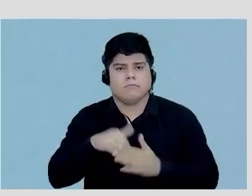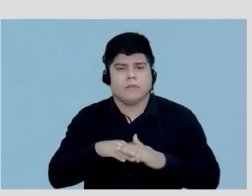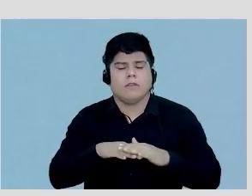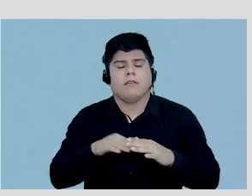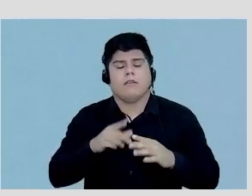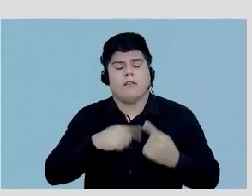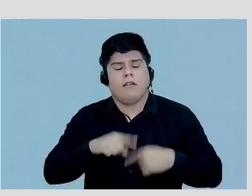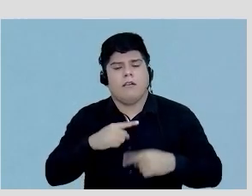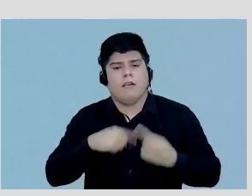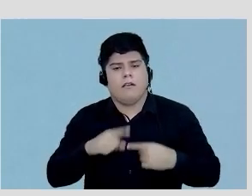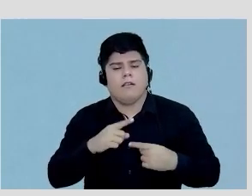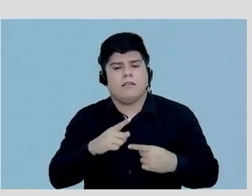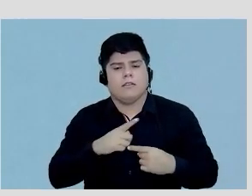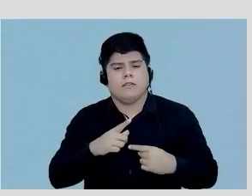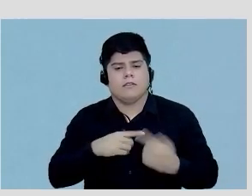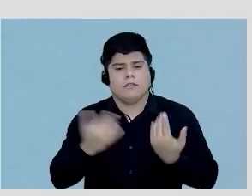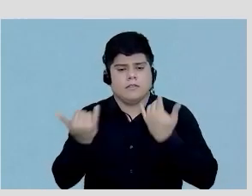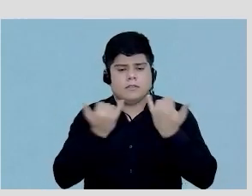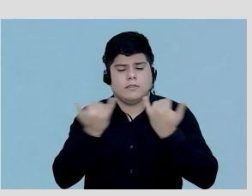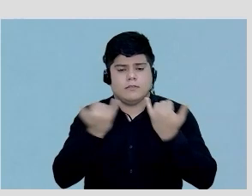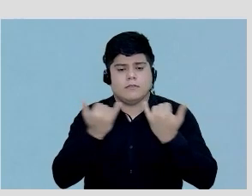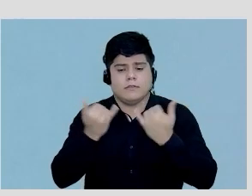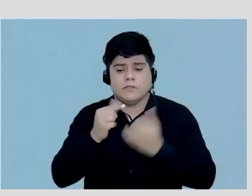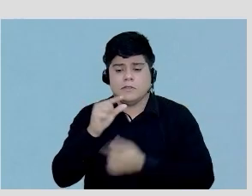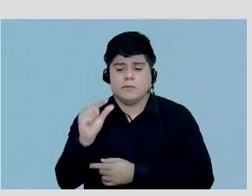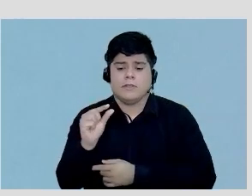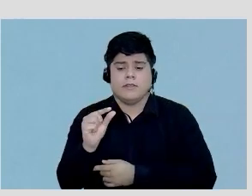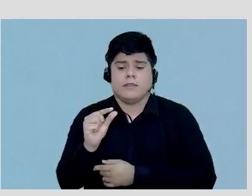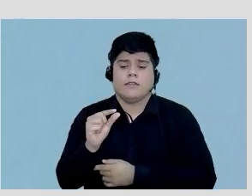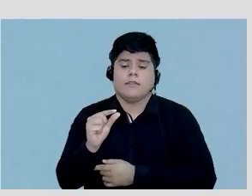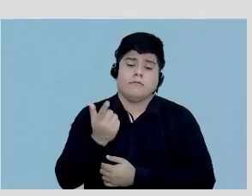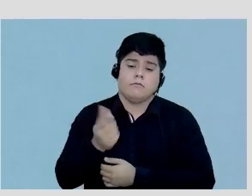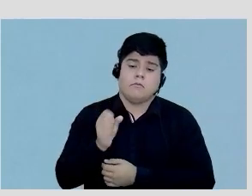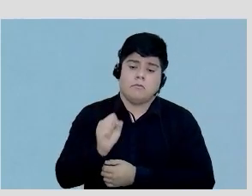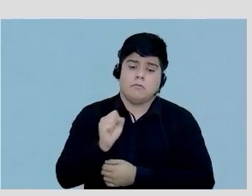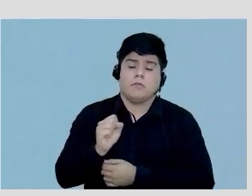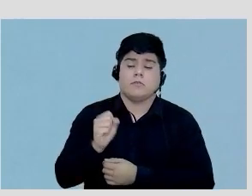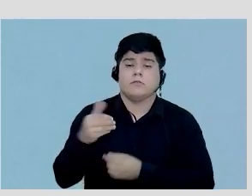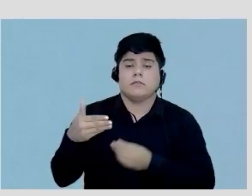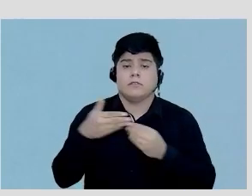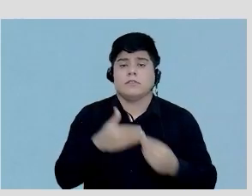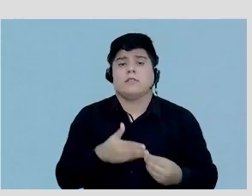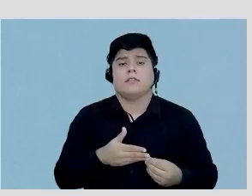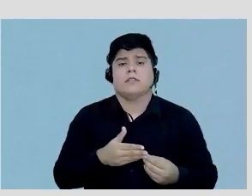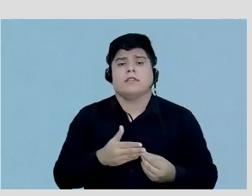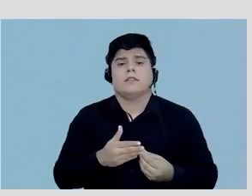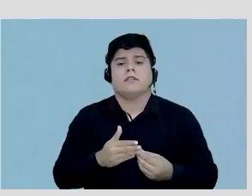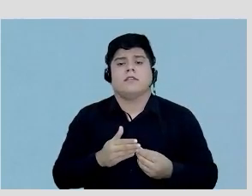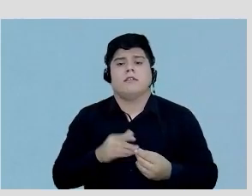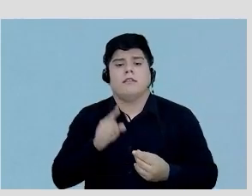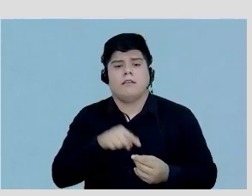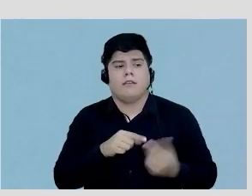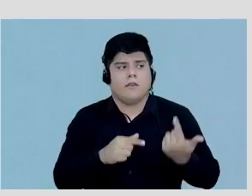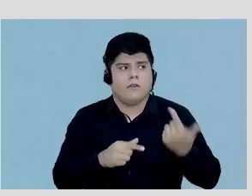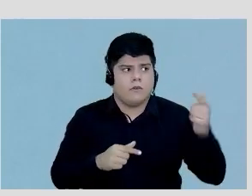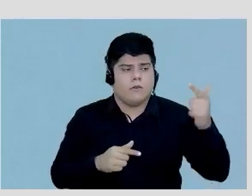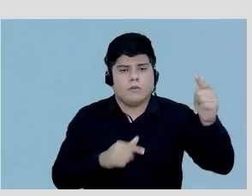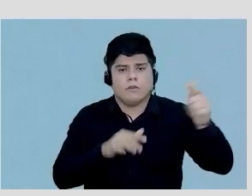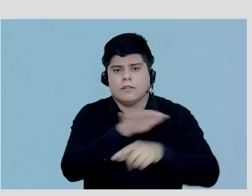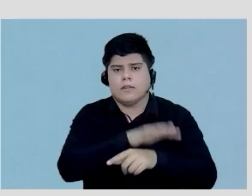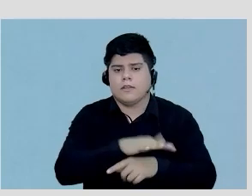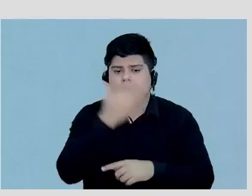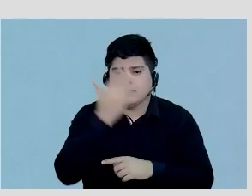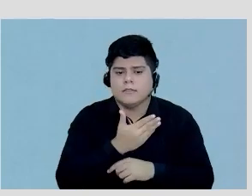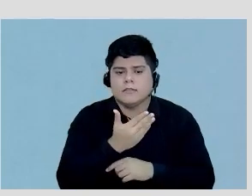um nível de informação pequena a gente provavelmente vai trazer transpor de outras áreas de